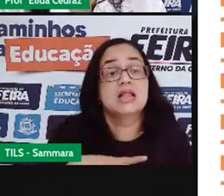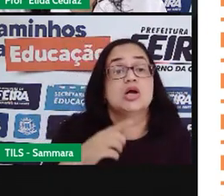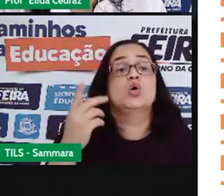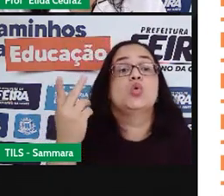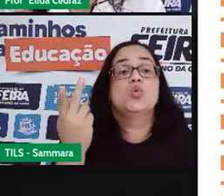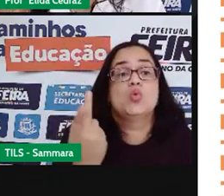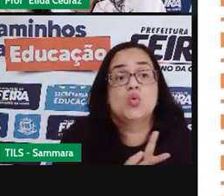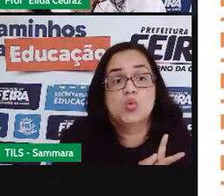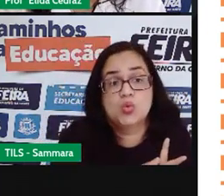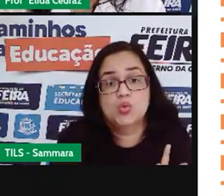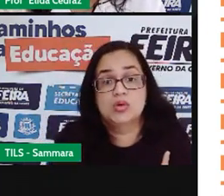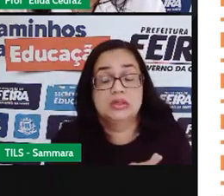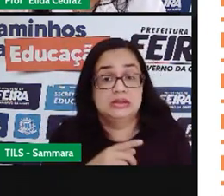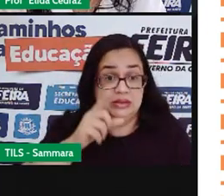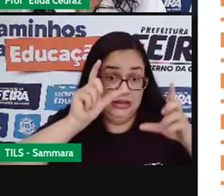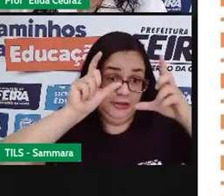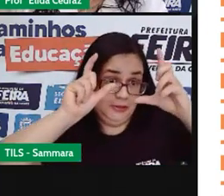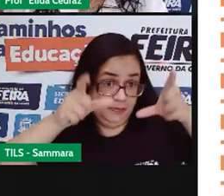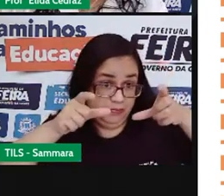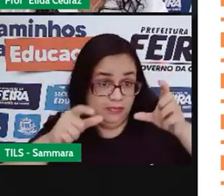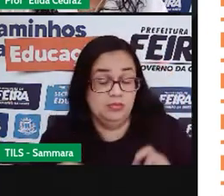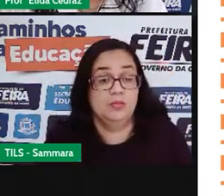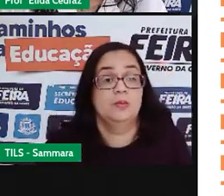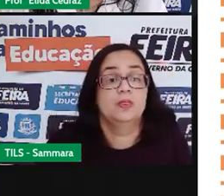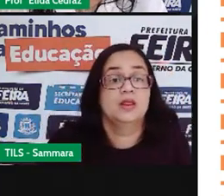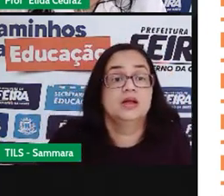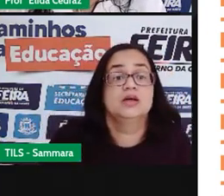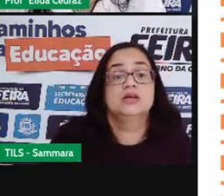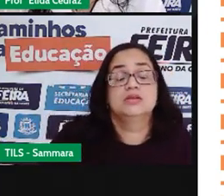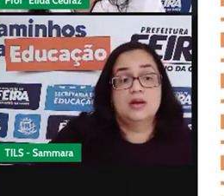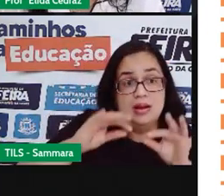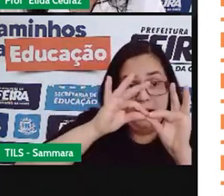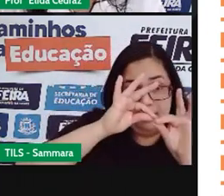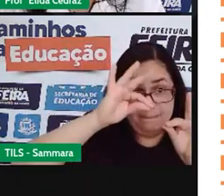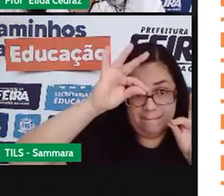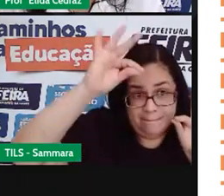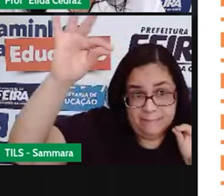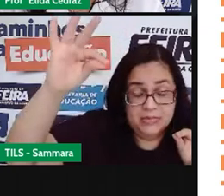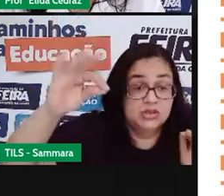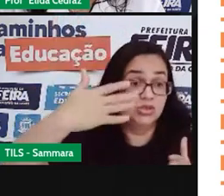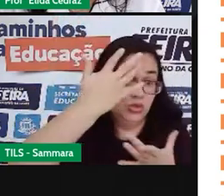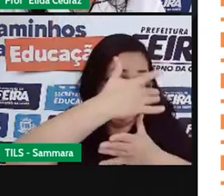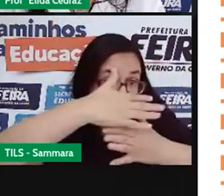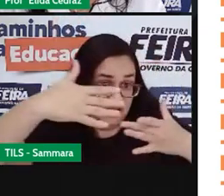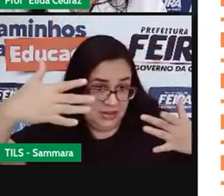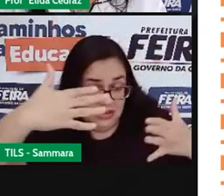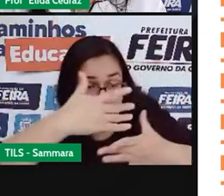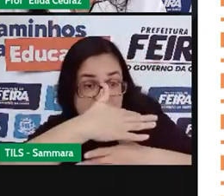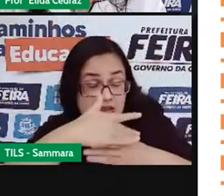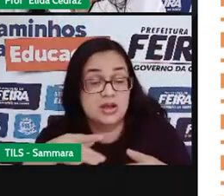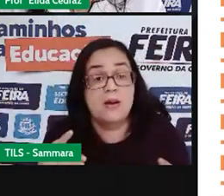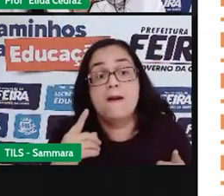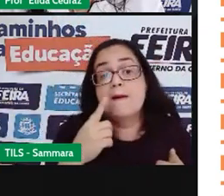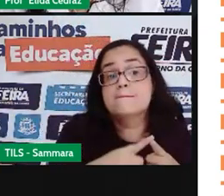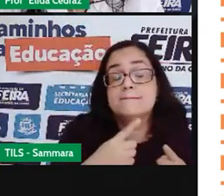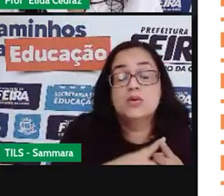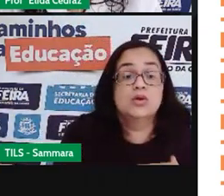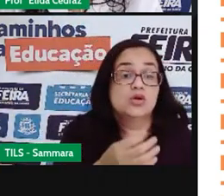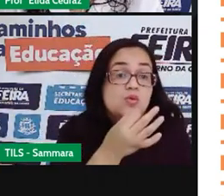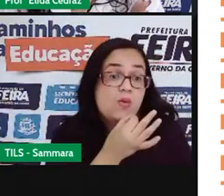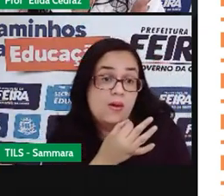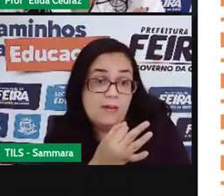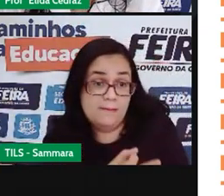nos bairros residenciais e bem afastados do centro da cidade. Porque o objetivo